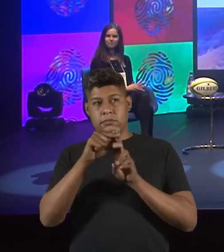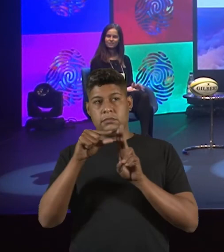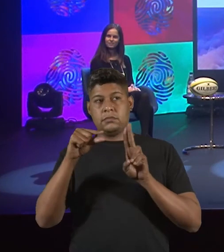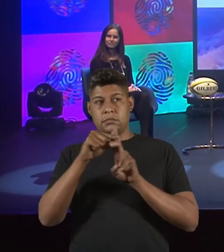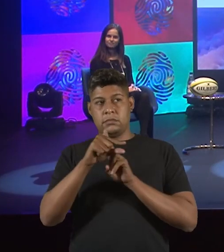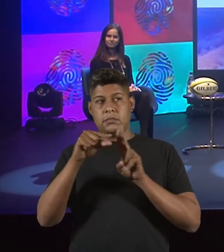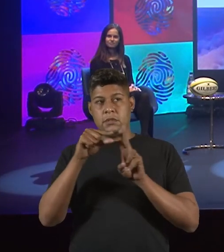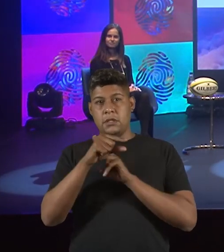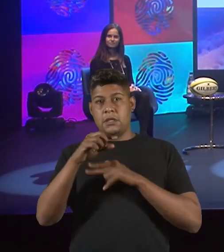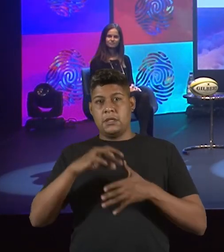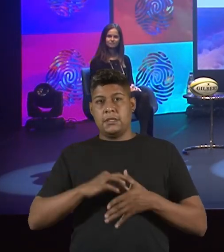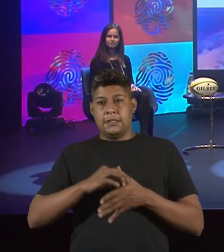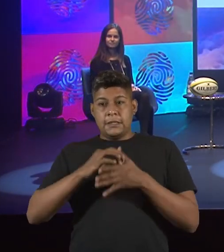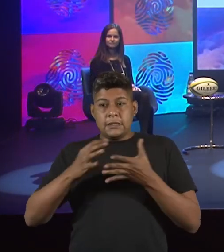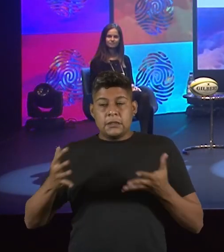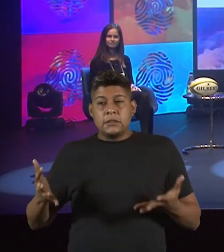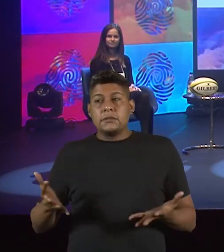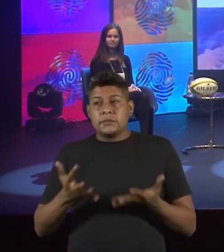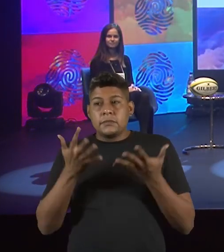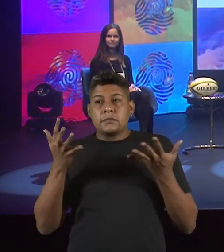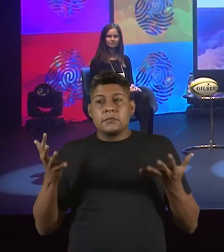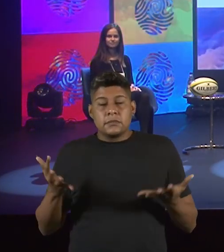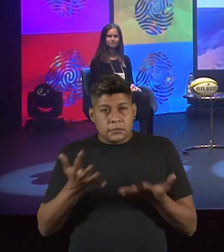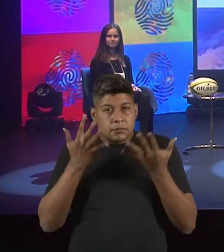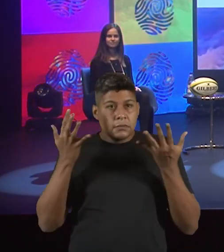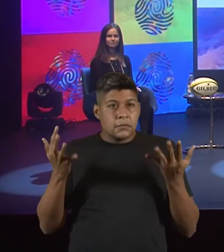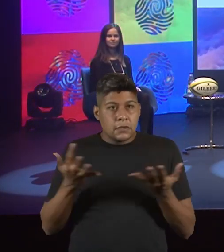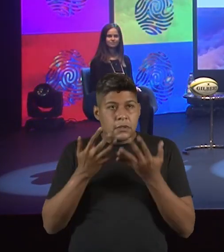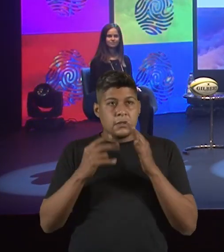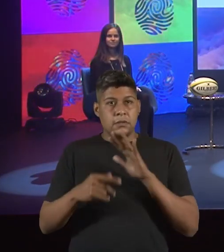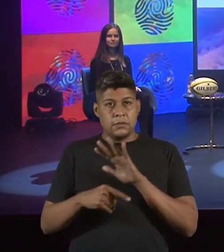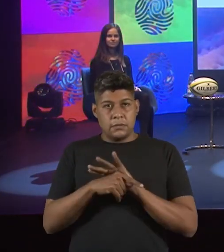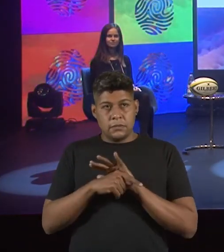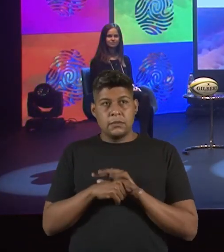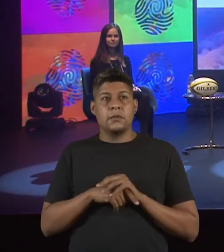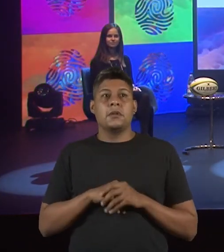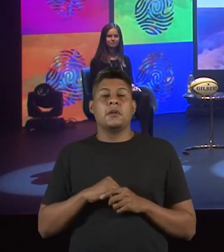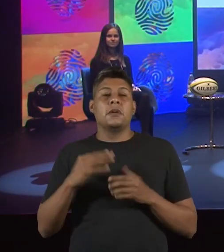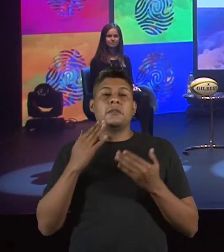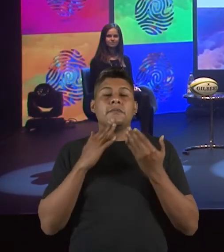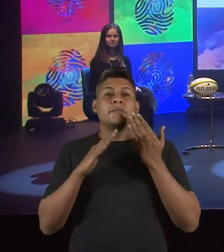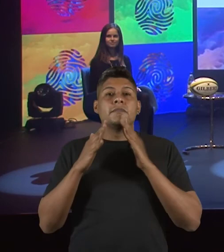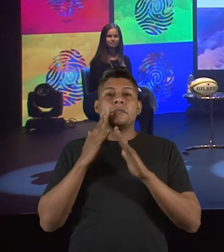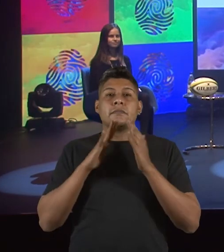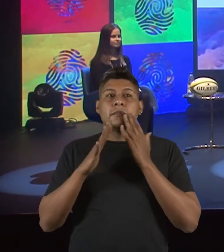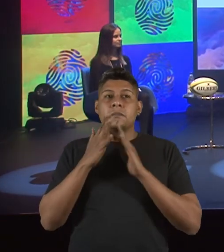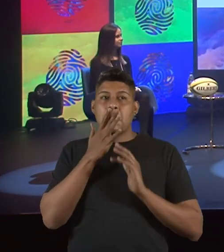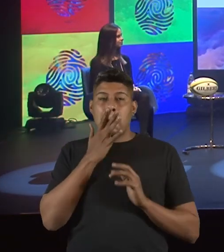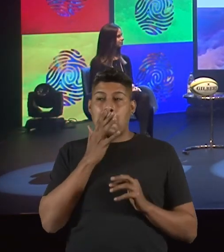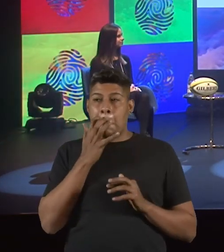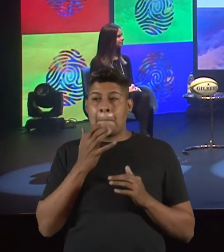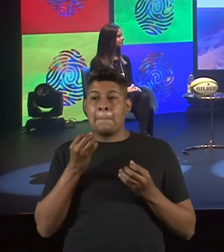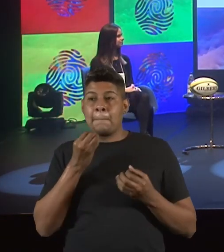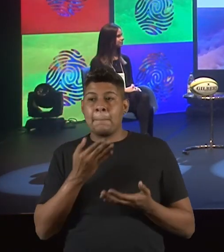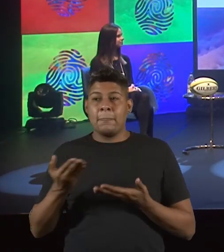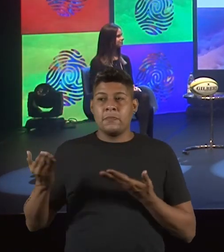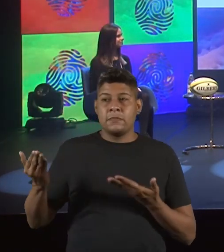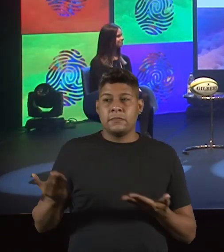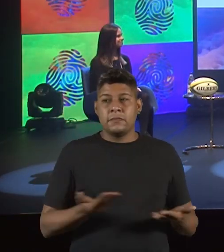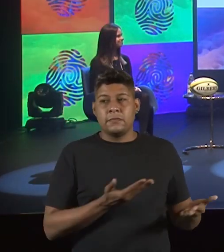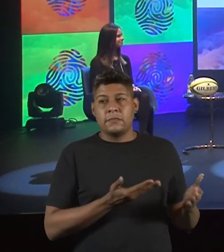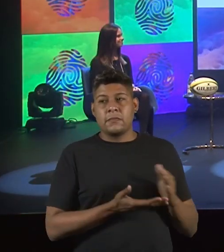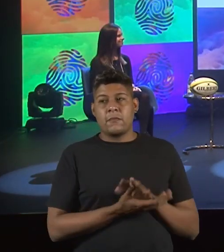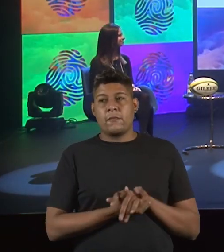líder de impulsionamento do Impulsione no Facebook. Bem-vindas!